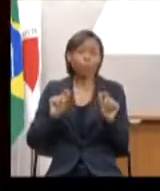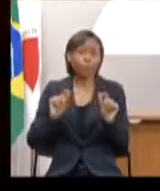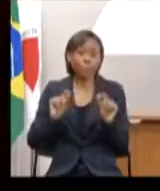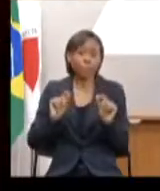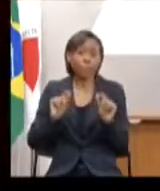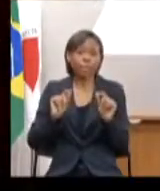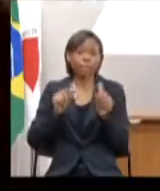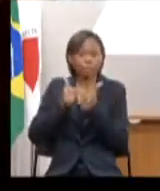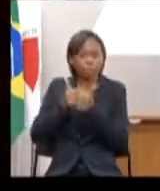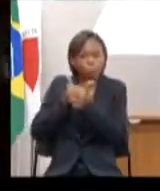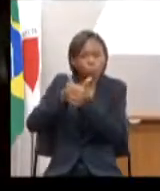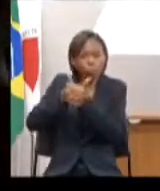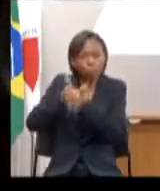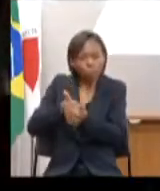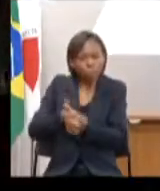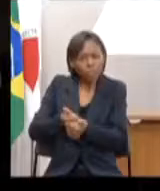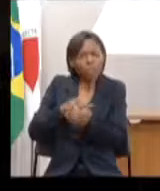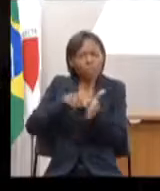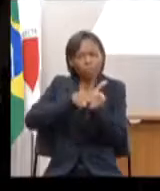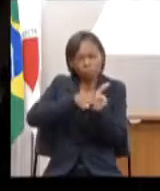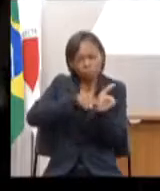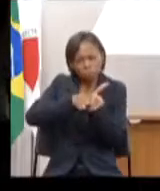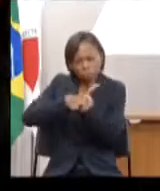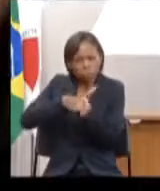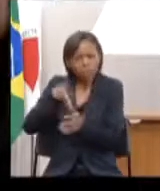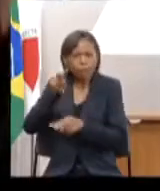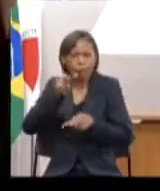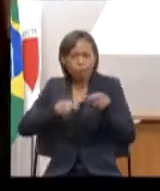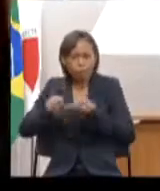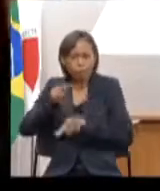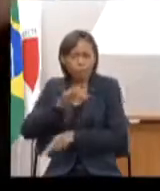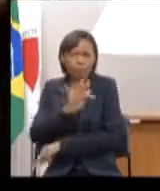acompanhamento, de fiscalização da Assembleia,